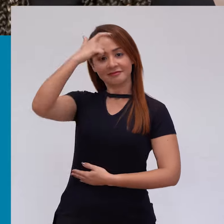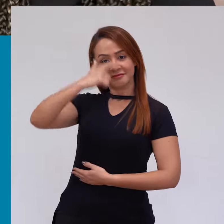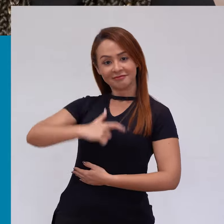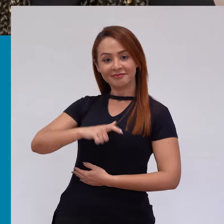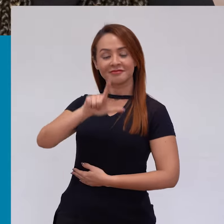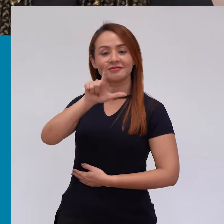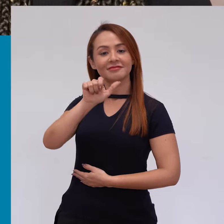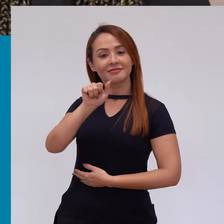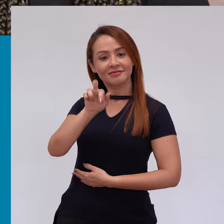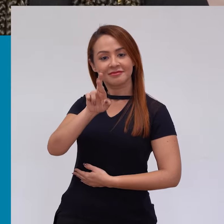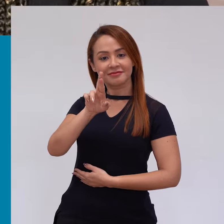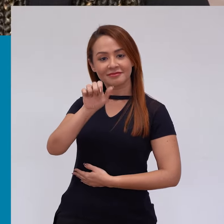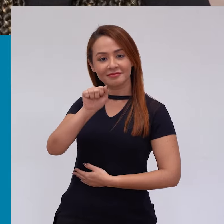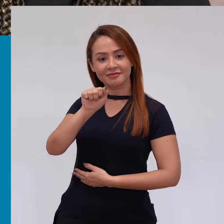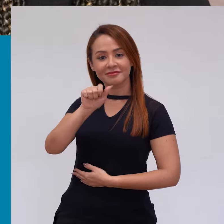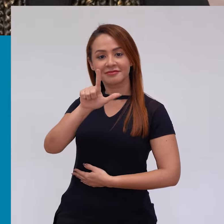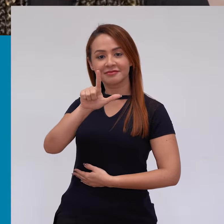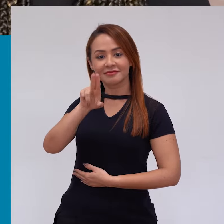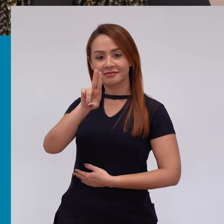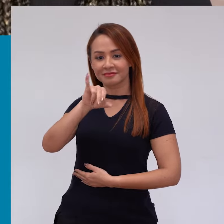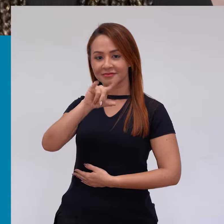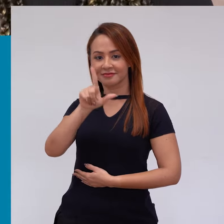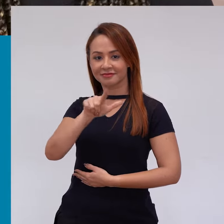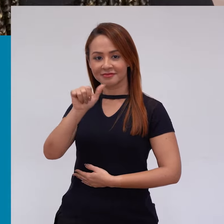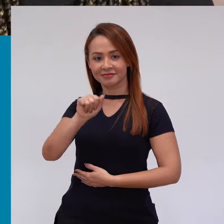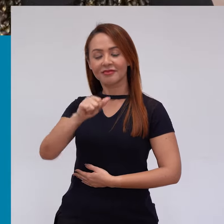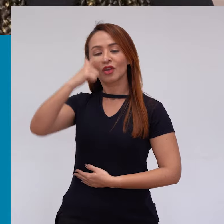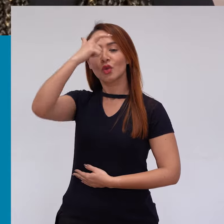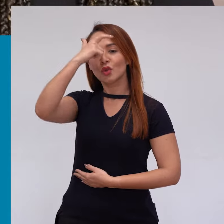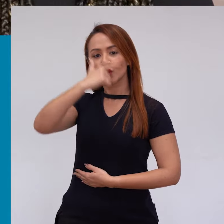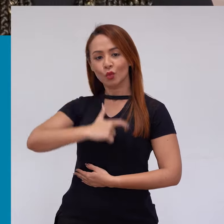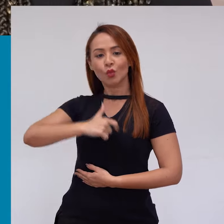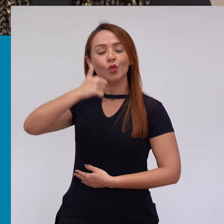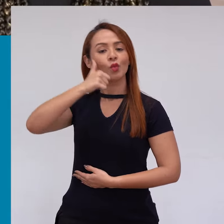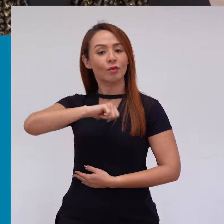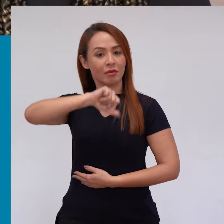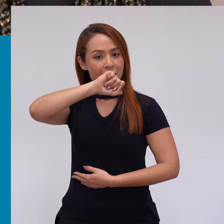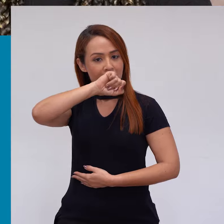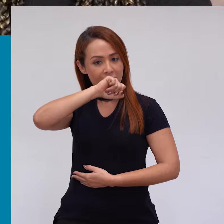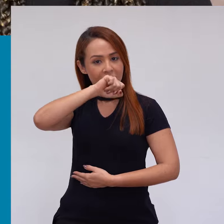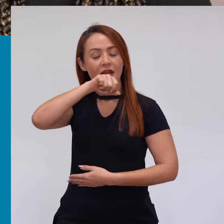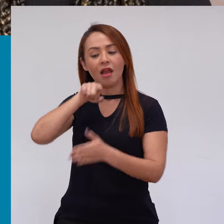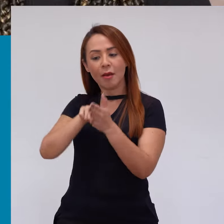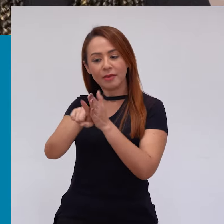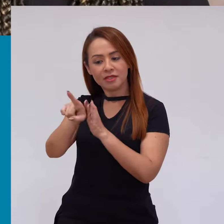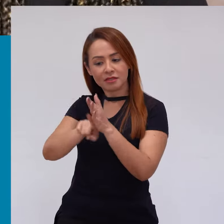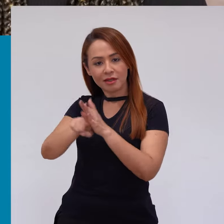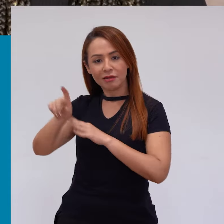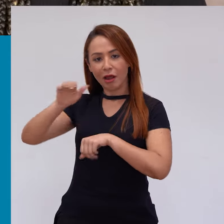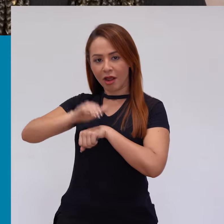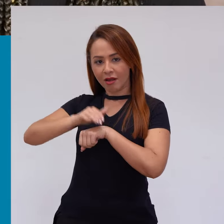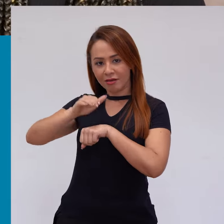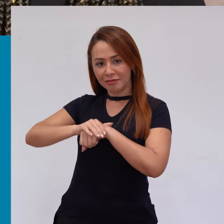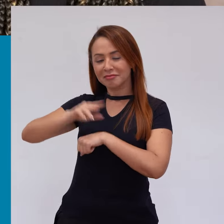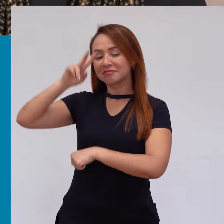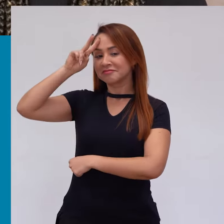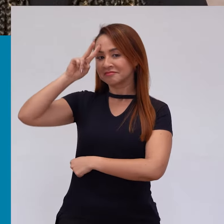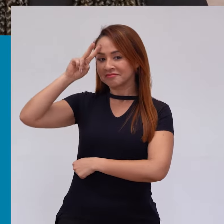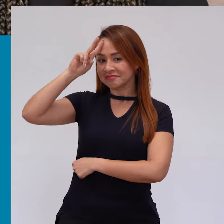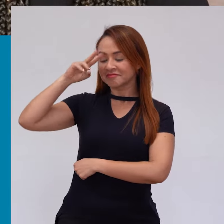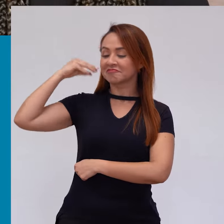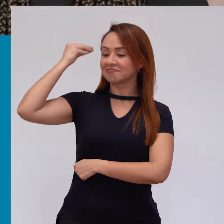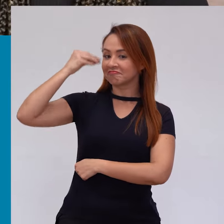Eu sou a Lara Luíza, sou mãe quilombola, pesquisadora da minha própria história, da nossa